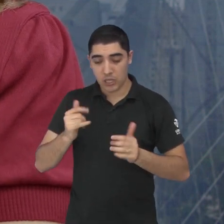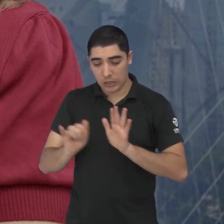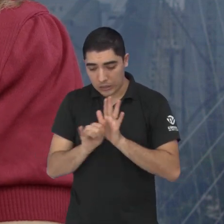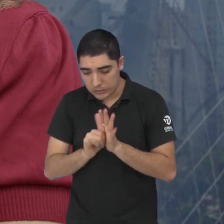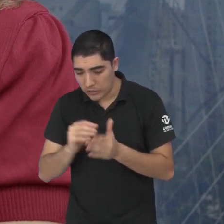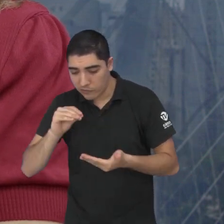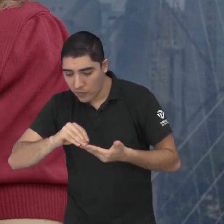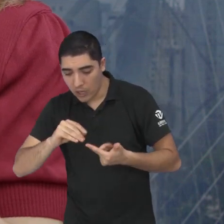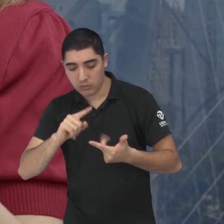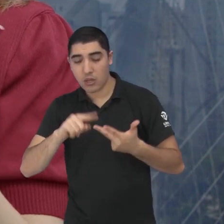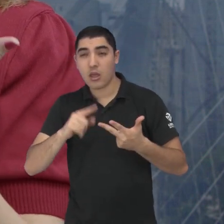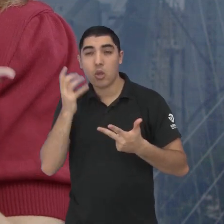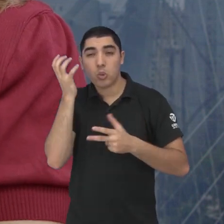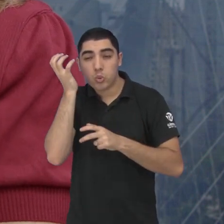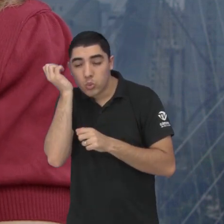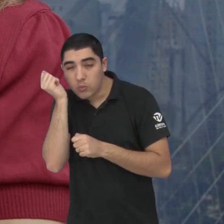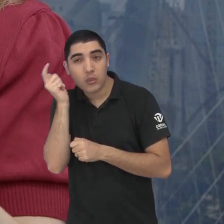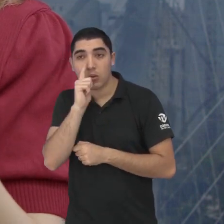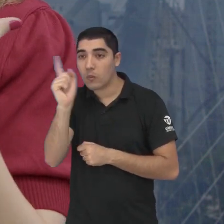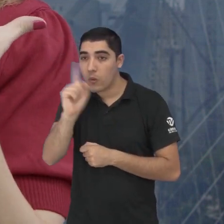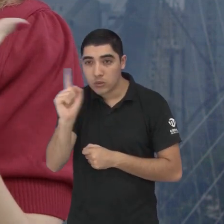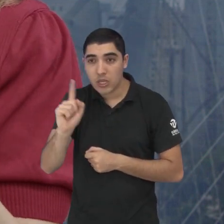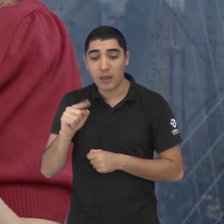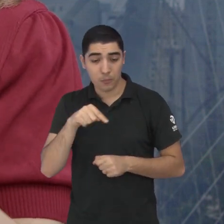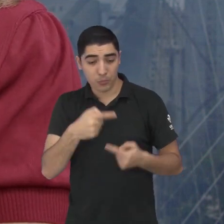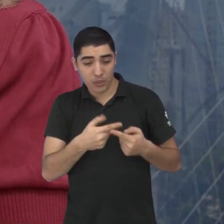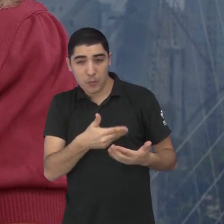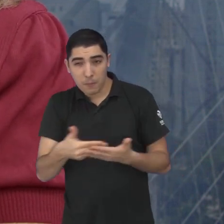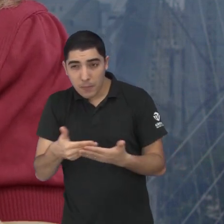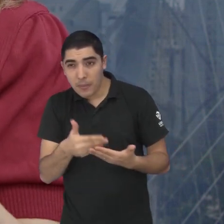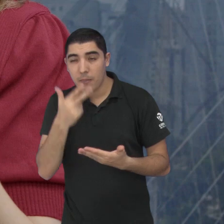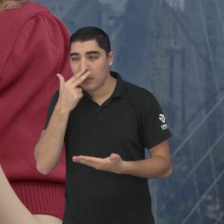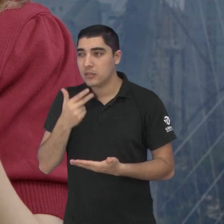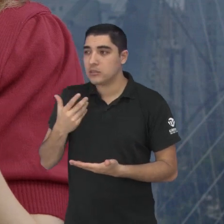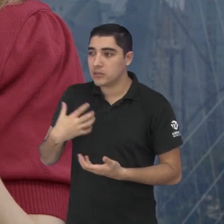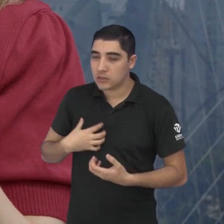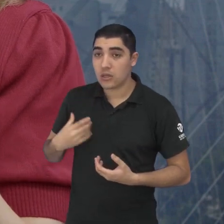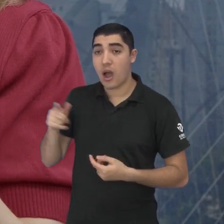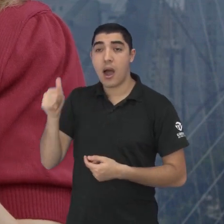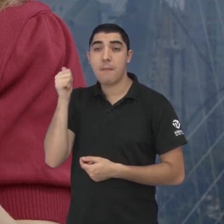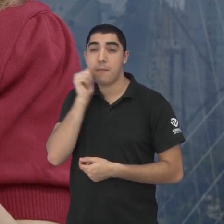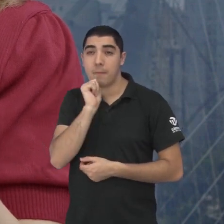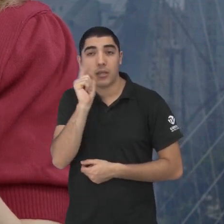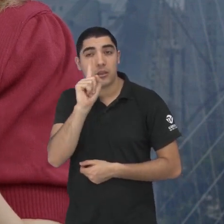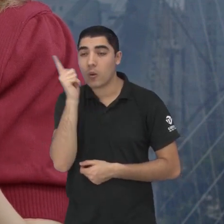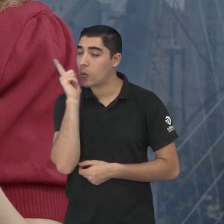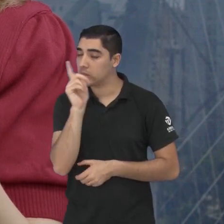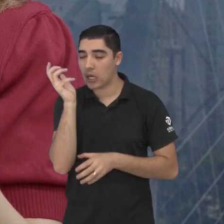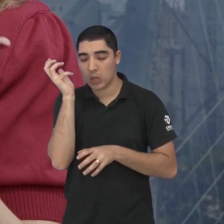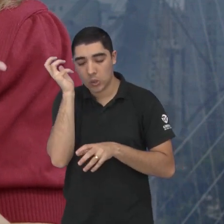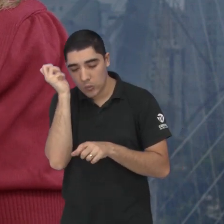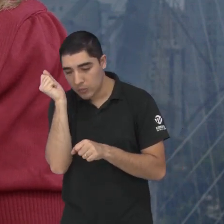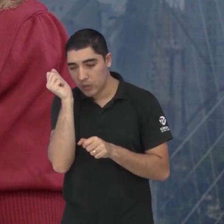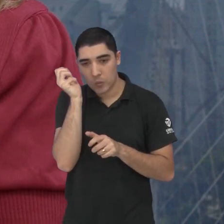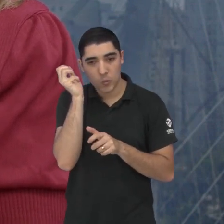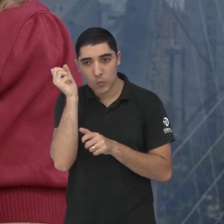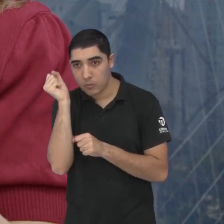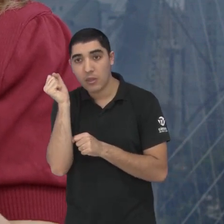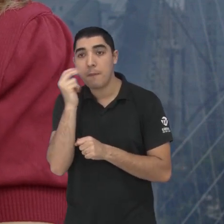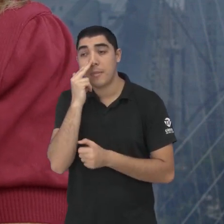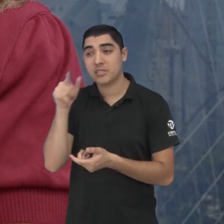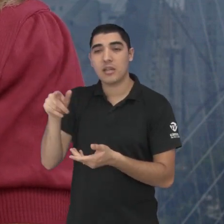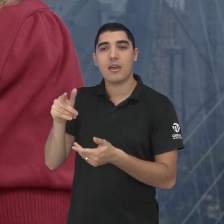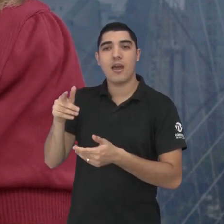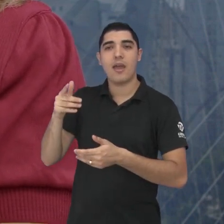a privação de sono. Porque no começo, né? Essa criança demanda muito dessa mãe. Então, não dormir direito